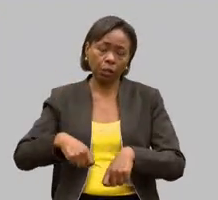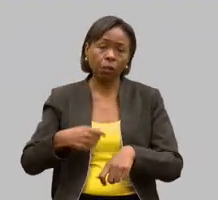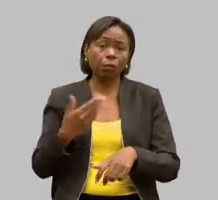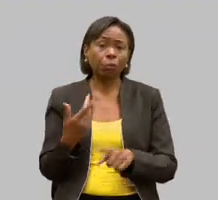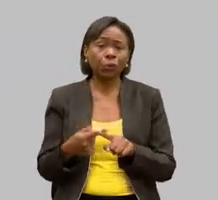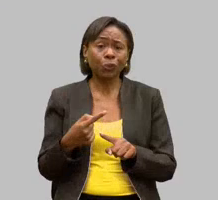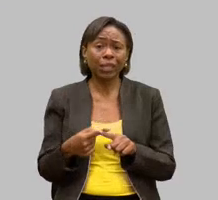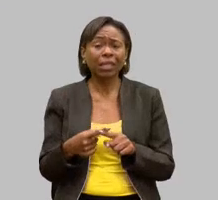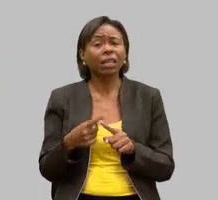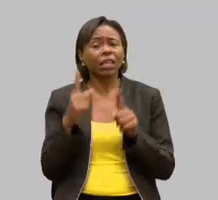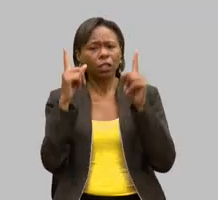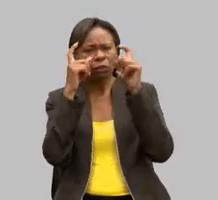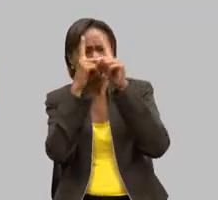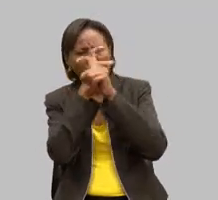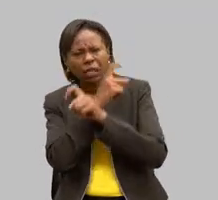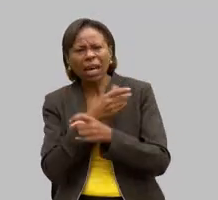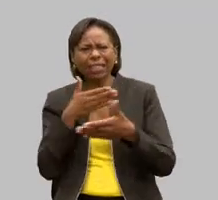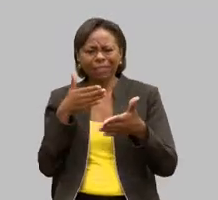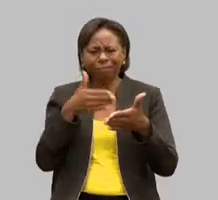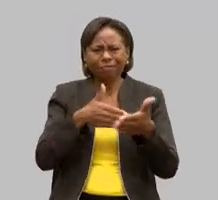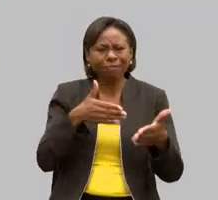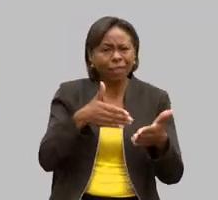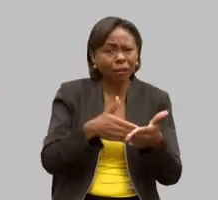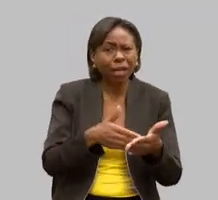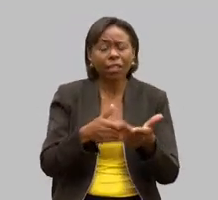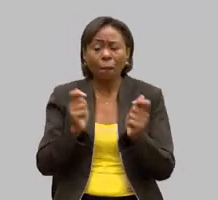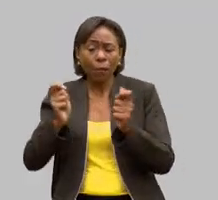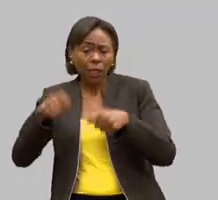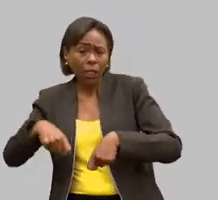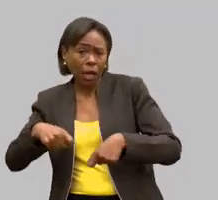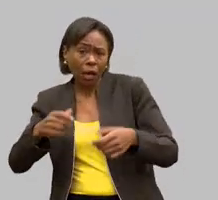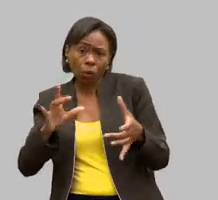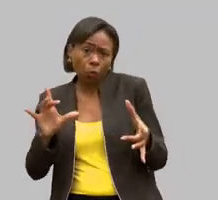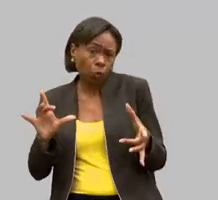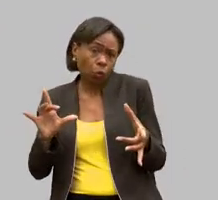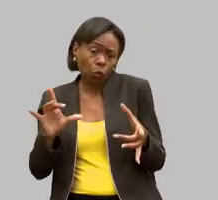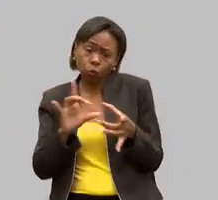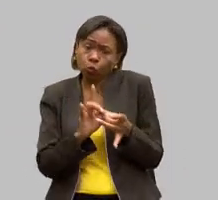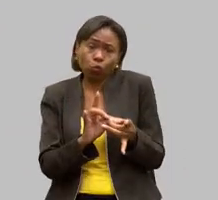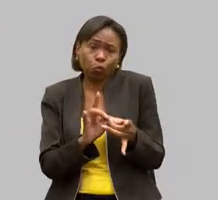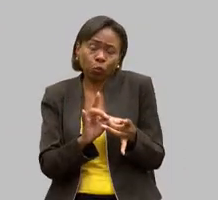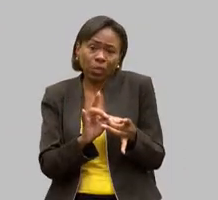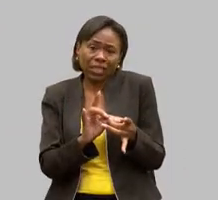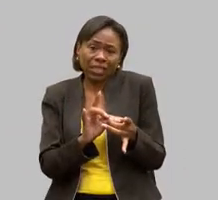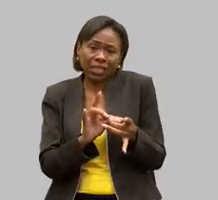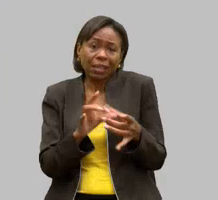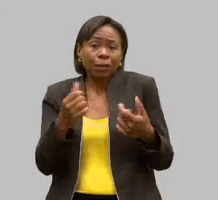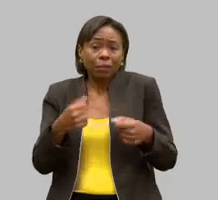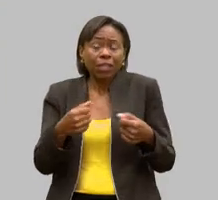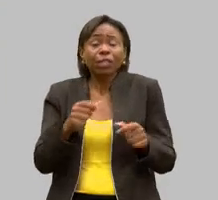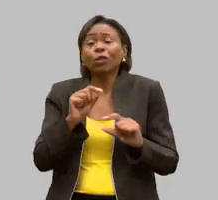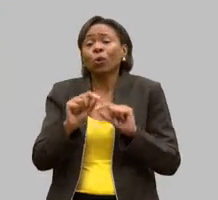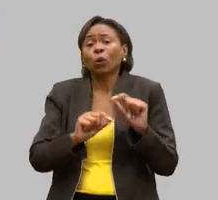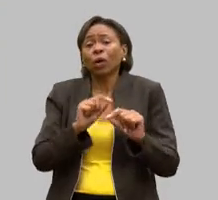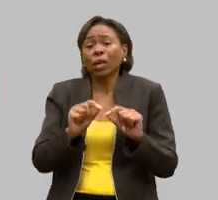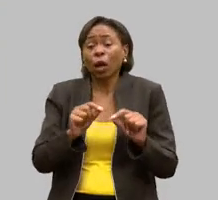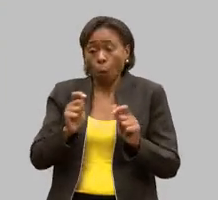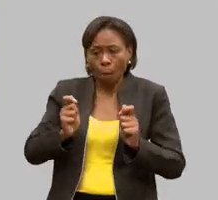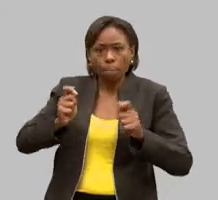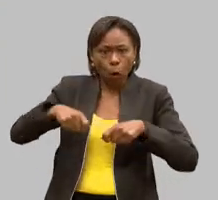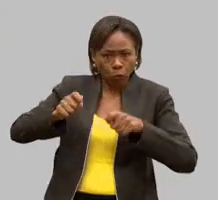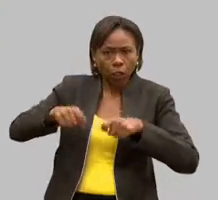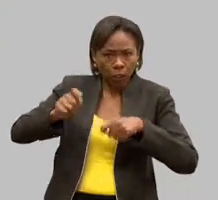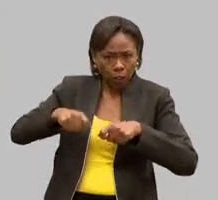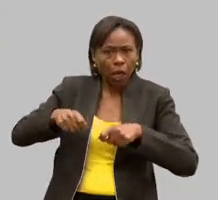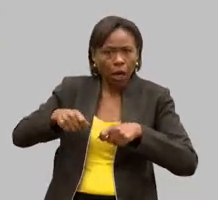coexistem com o potencial o que nós temos que fazer é garimpar o potencial a gente não tem que dar vazão para as limitações a